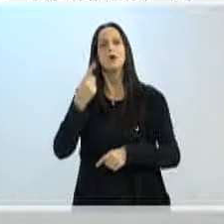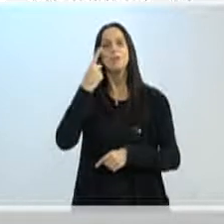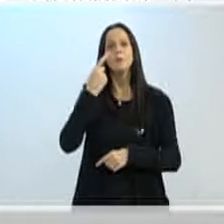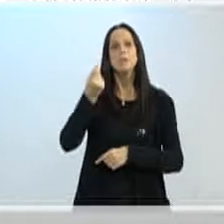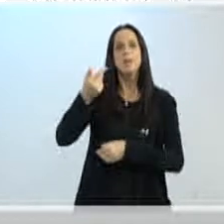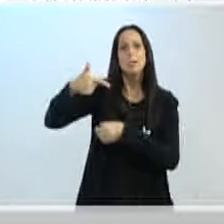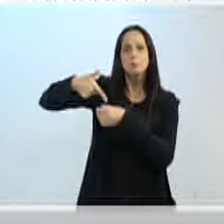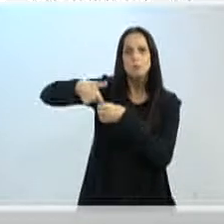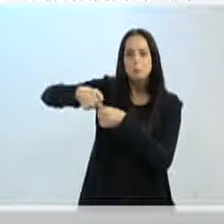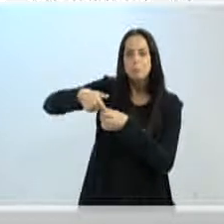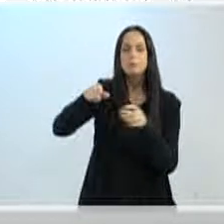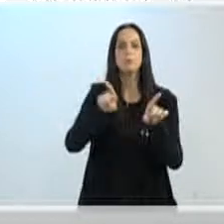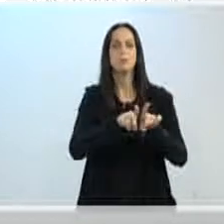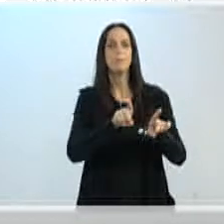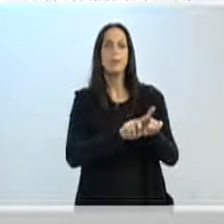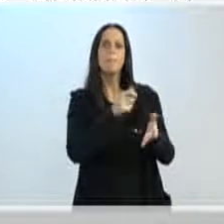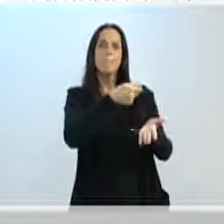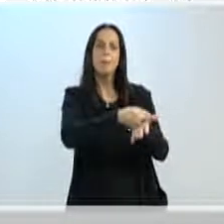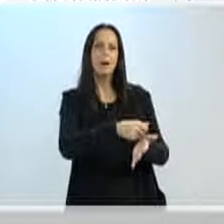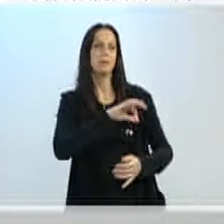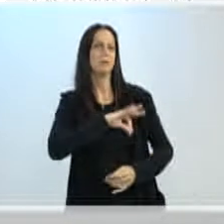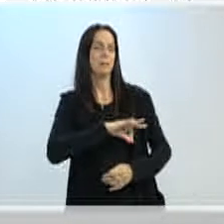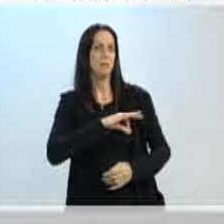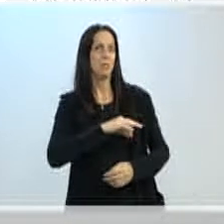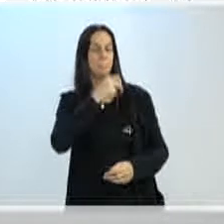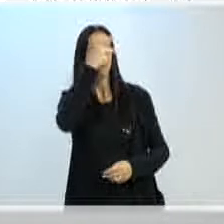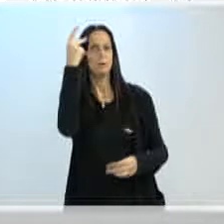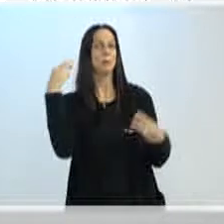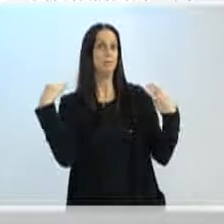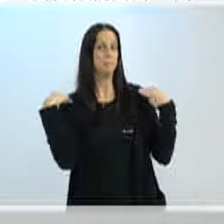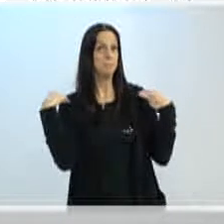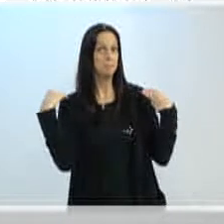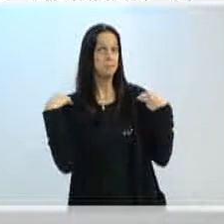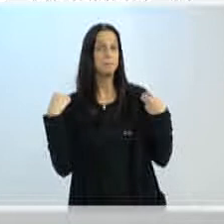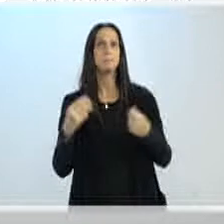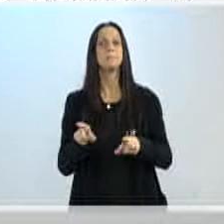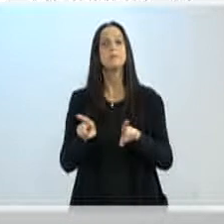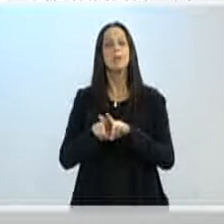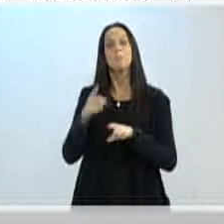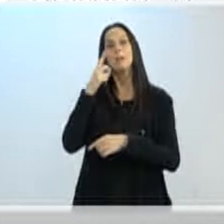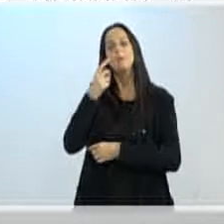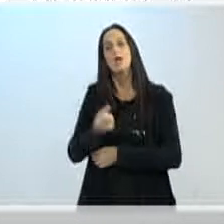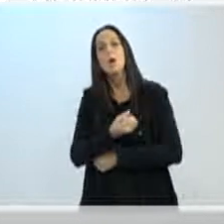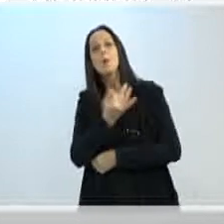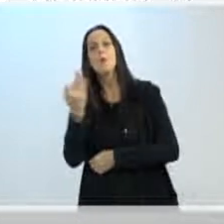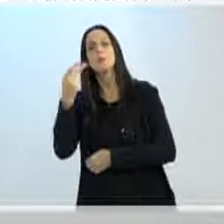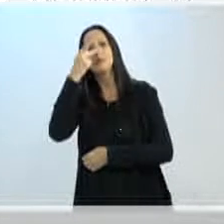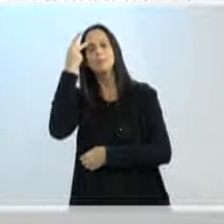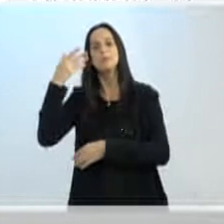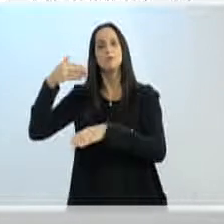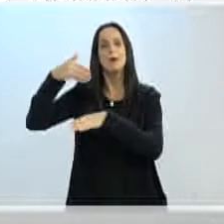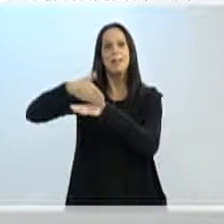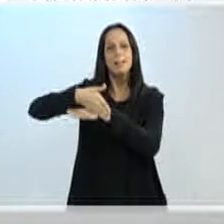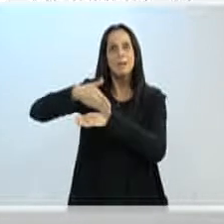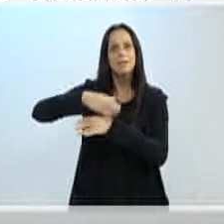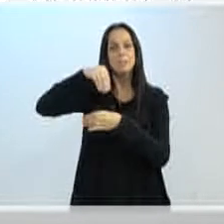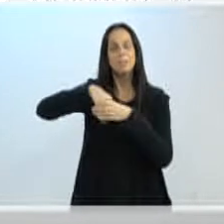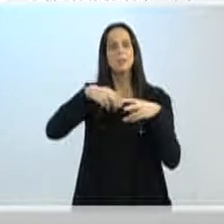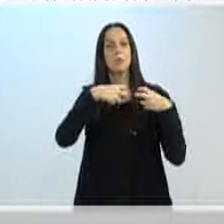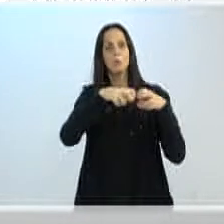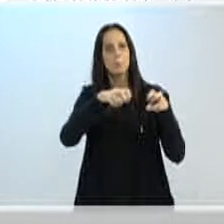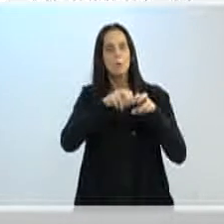salários dos motoristas e índice de passageiro por quilômetro equivalente, os veículos